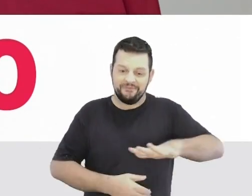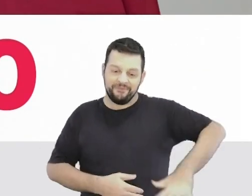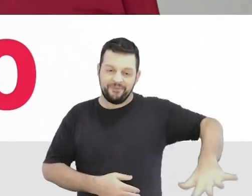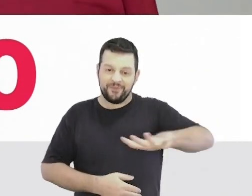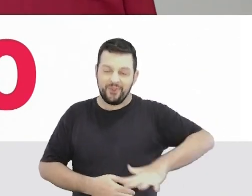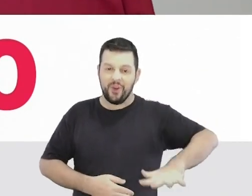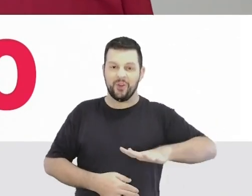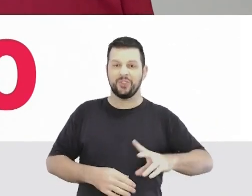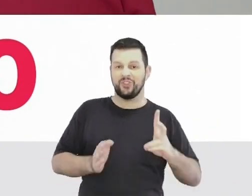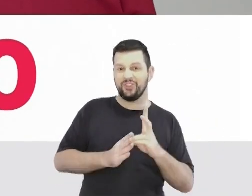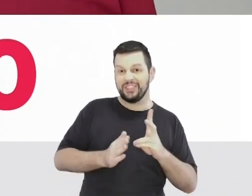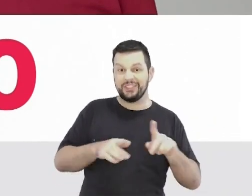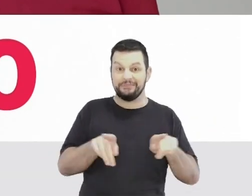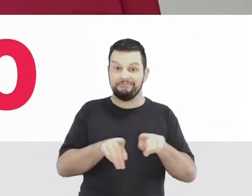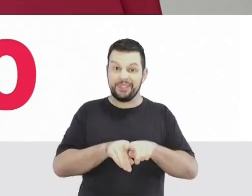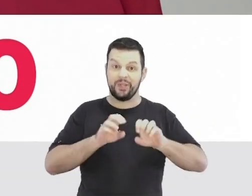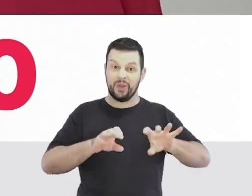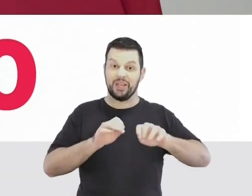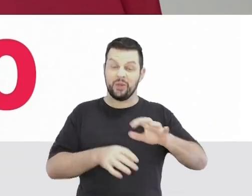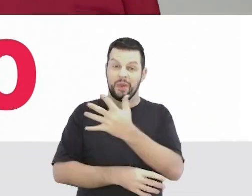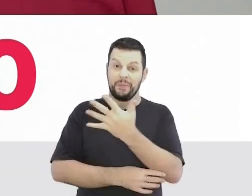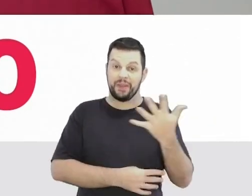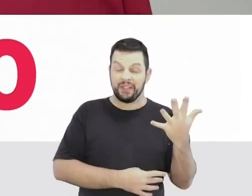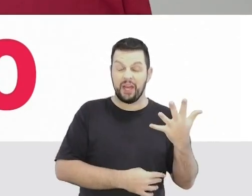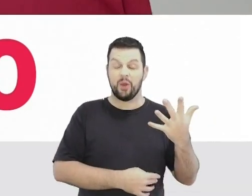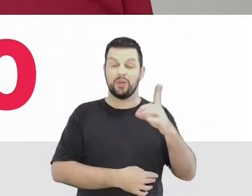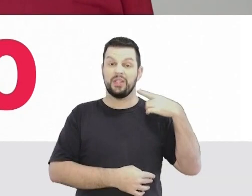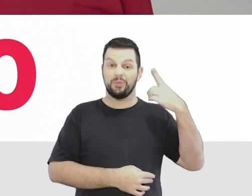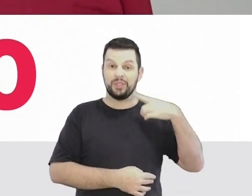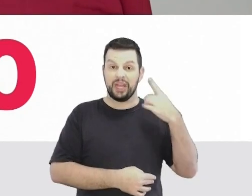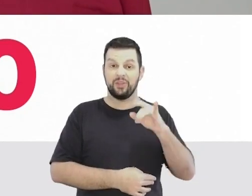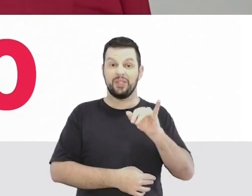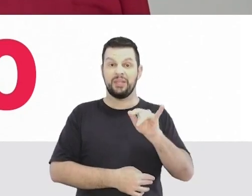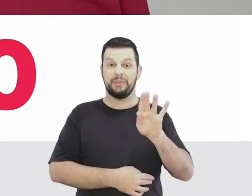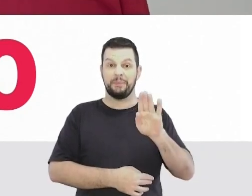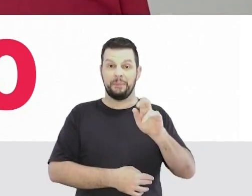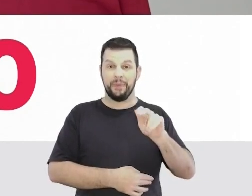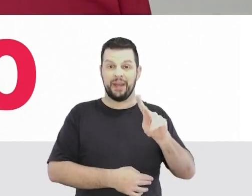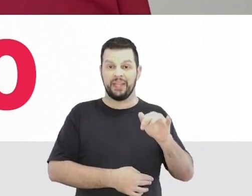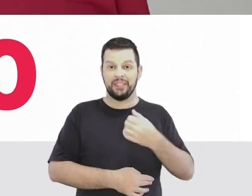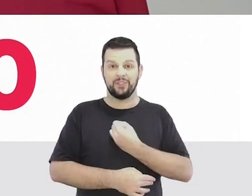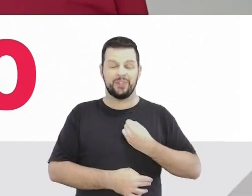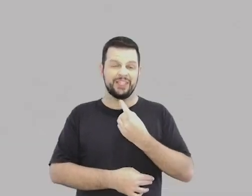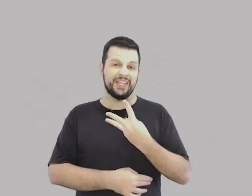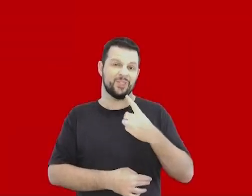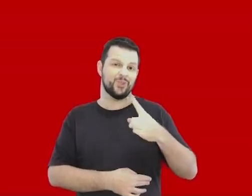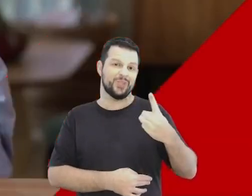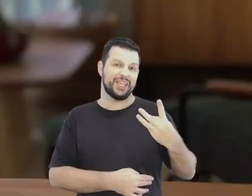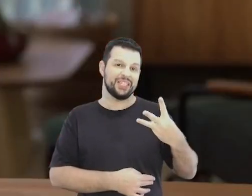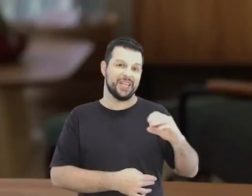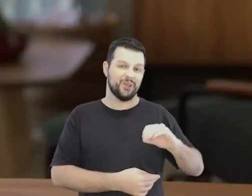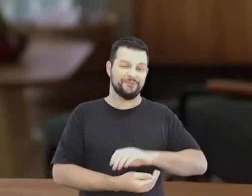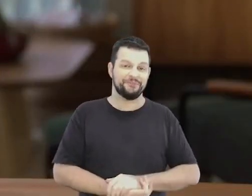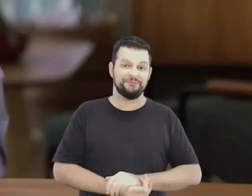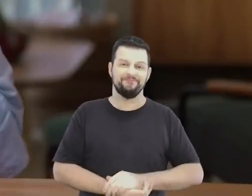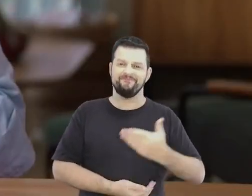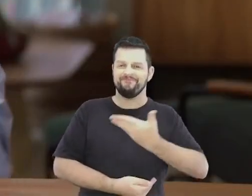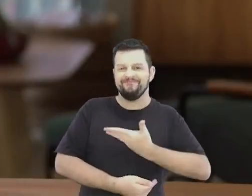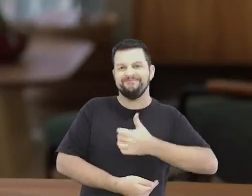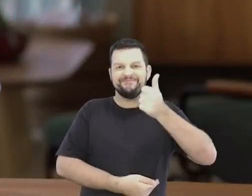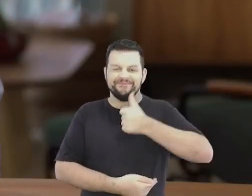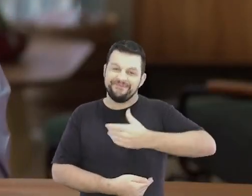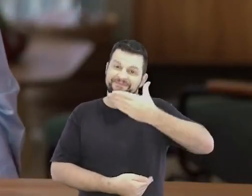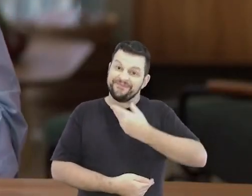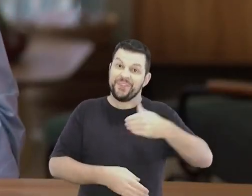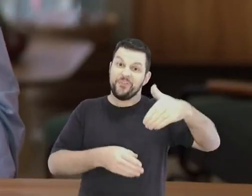indígena e por educação ambiental, deputado estadual, Ibrail Vergueiro, 13130. Meus amigos e